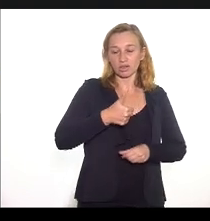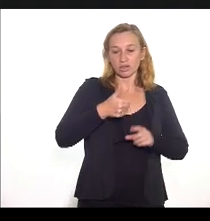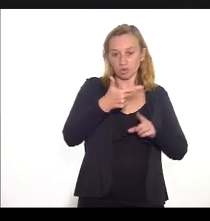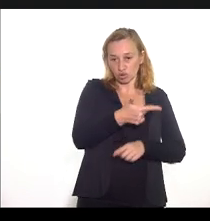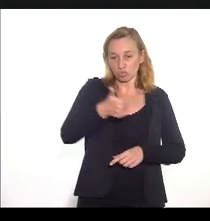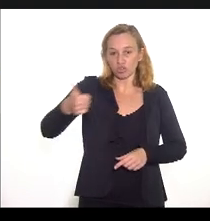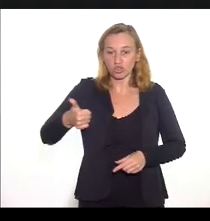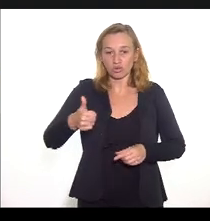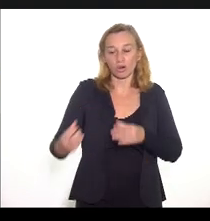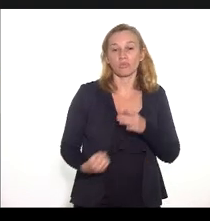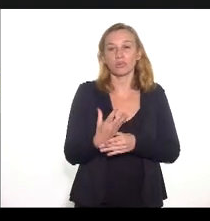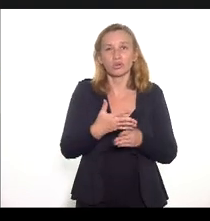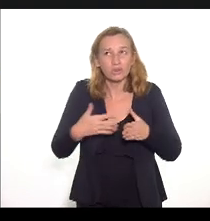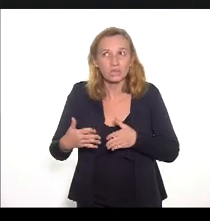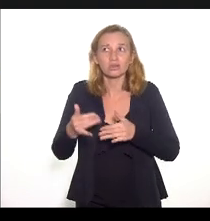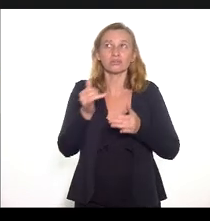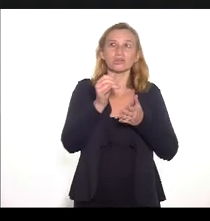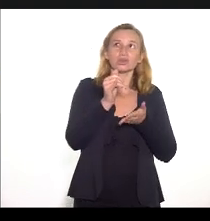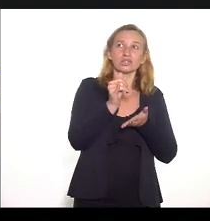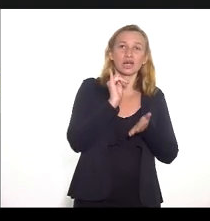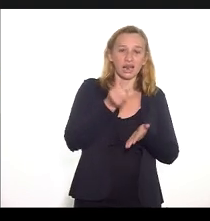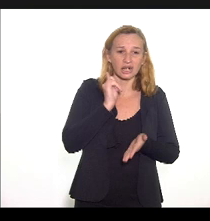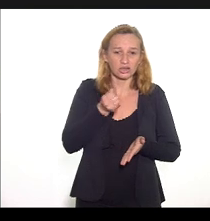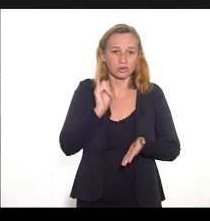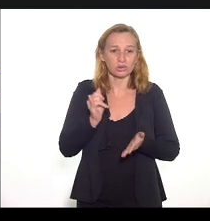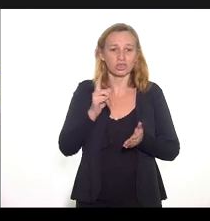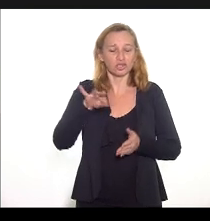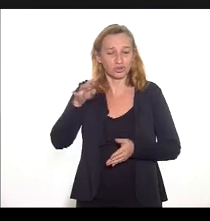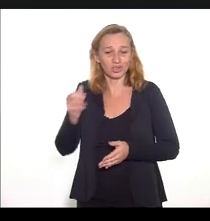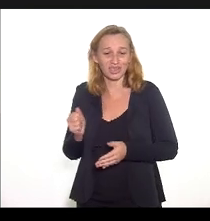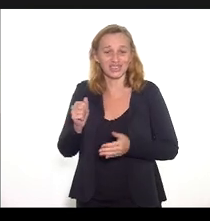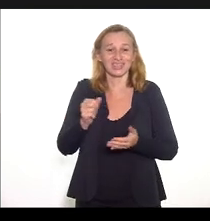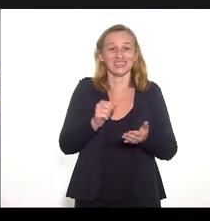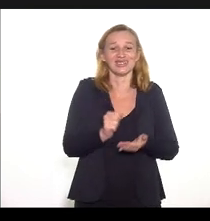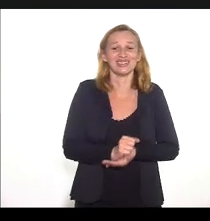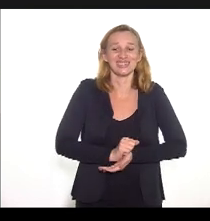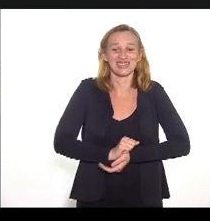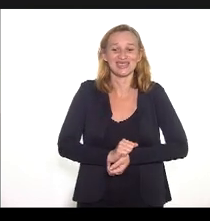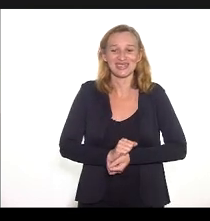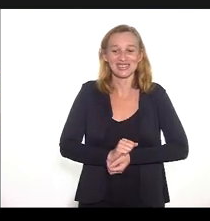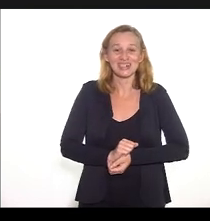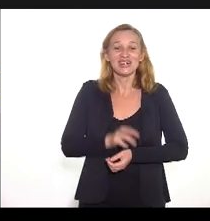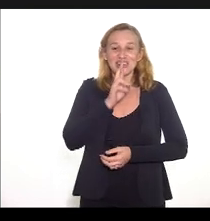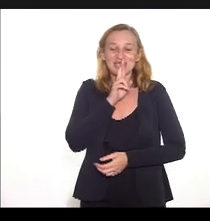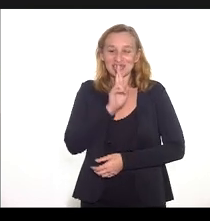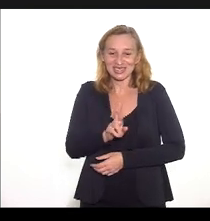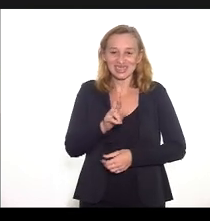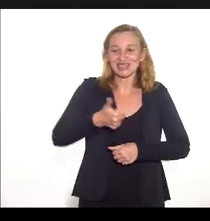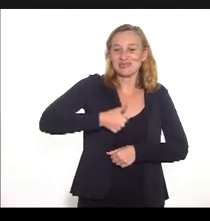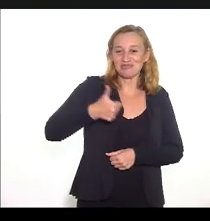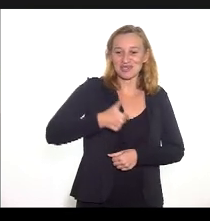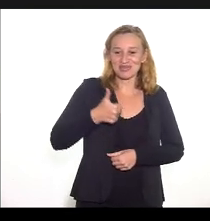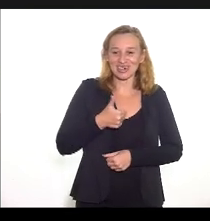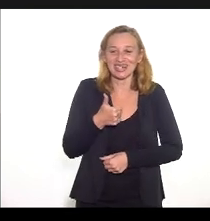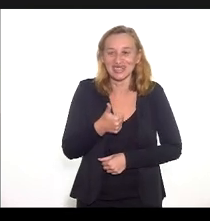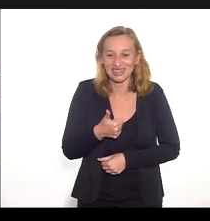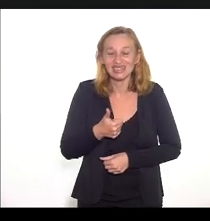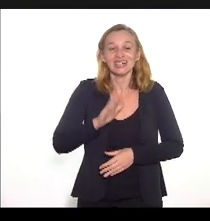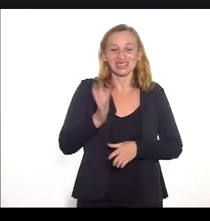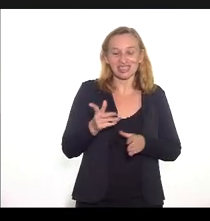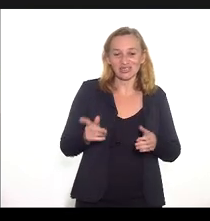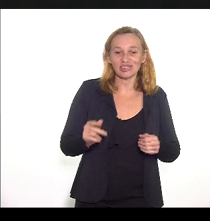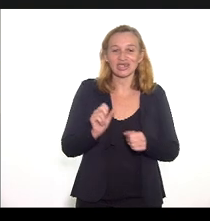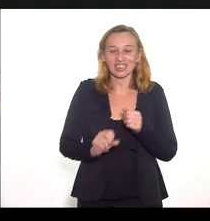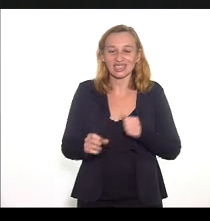uma produção de relatórios de auditoria muito acima da média. Como resultado, nesse primeiro quadrimestre já foi realizado